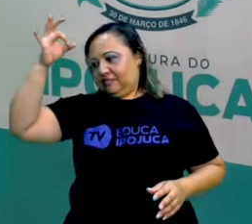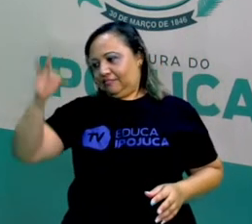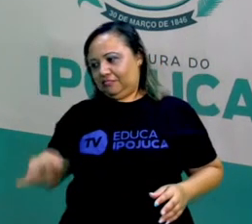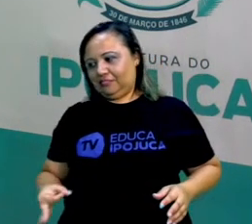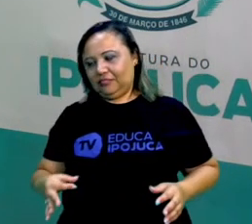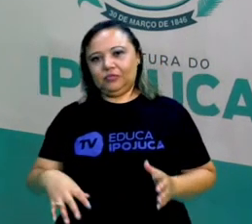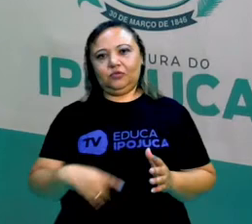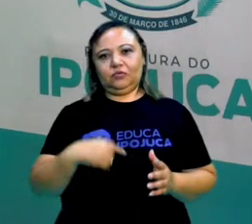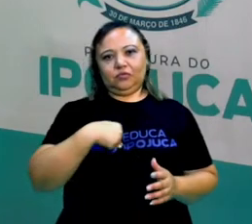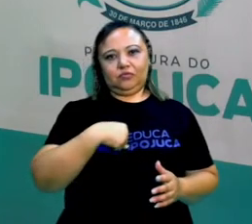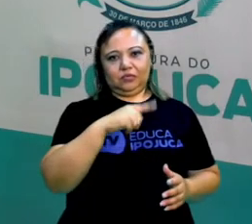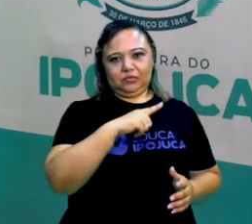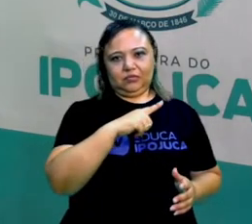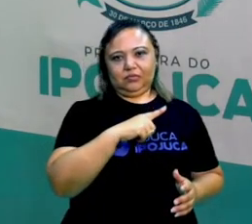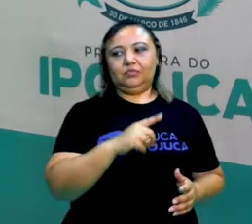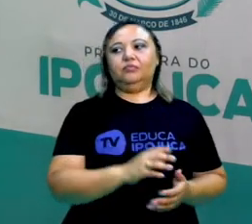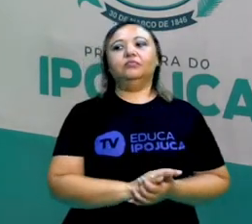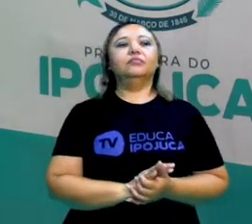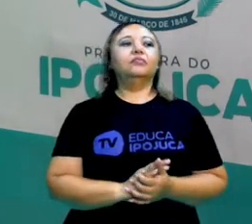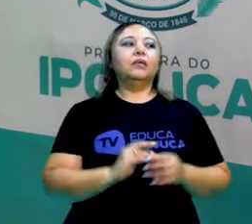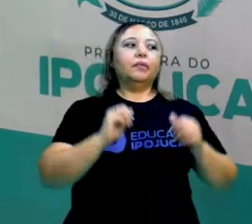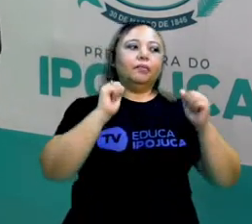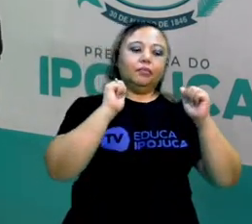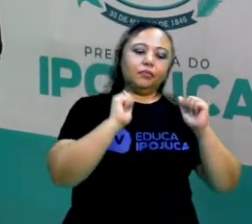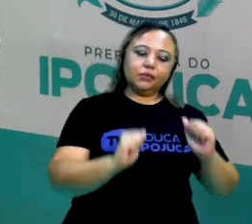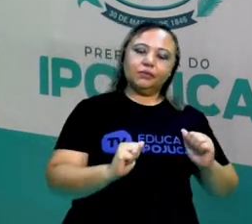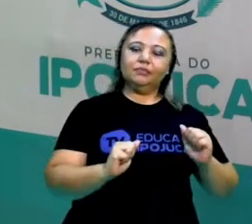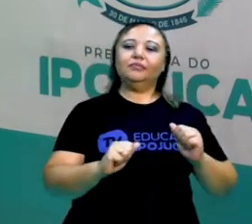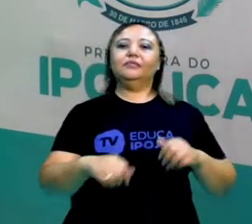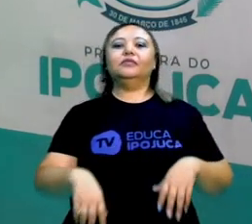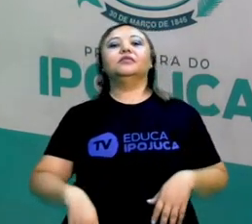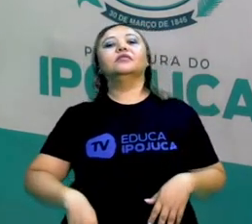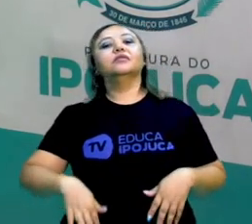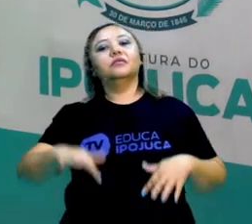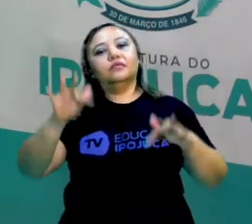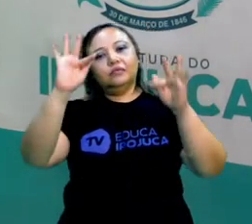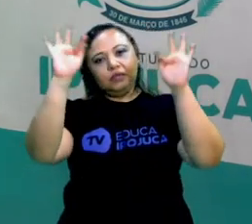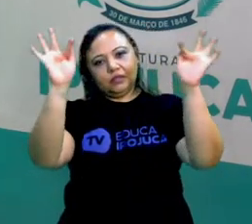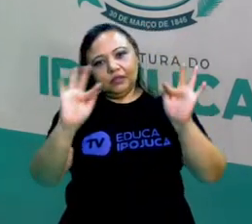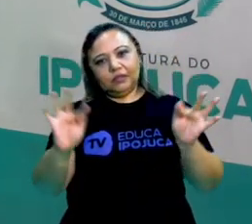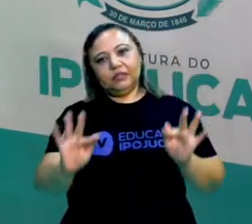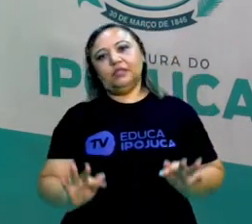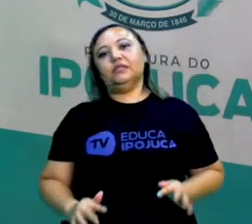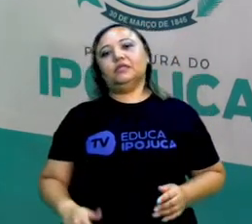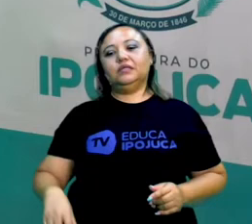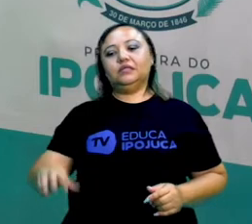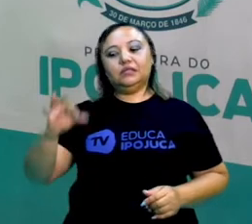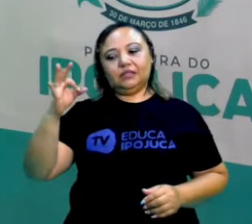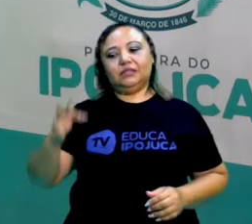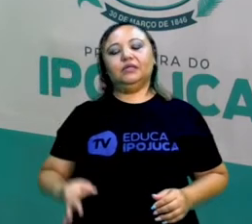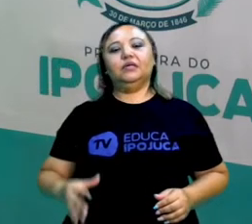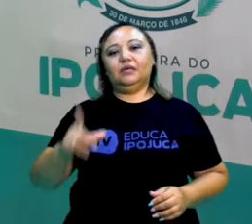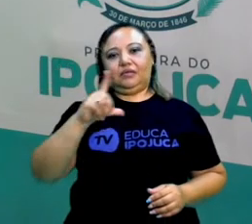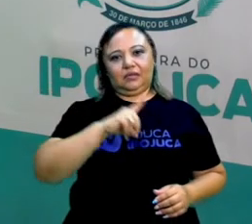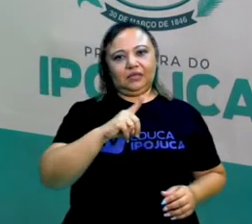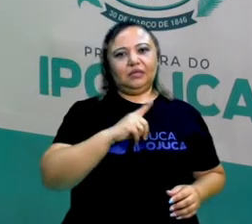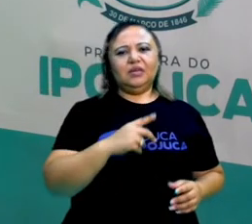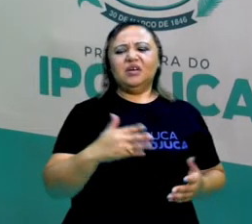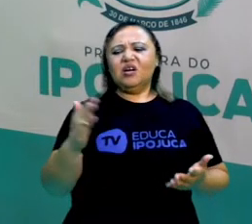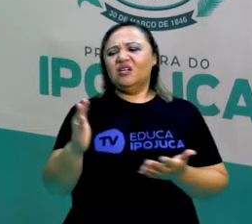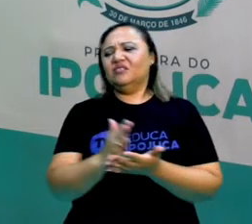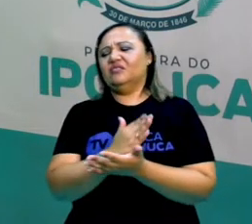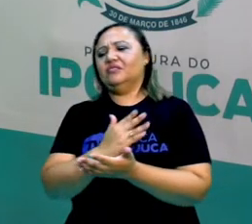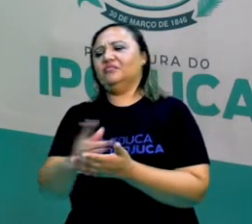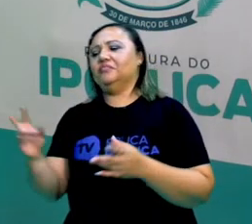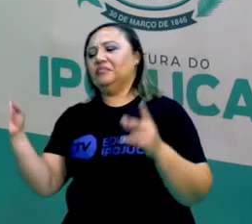agora? Será que a gente pode ser feliz e ter razão? Às vezes é tanta da briguinha, né? Que a gente vê na